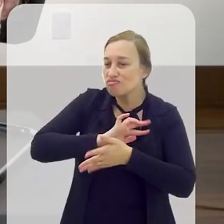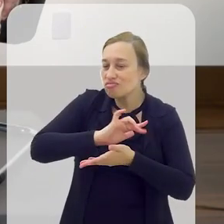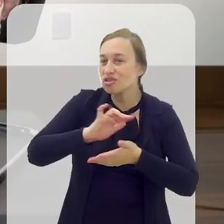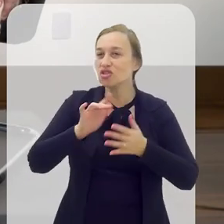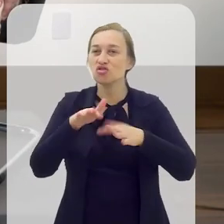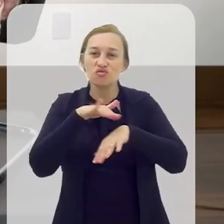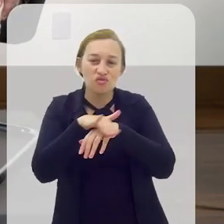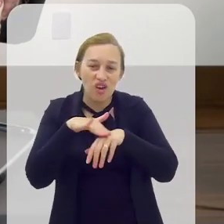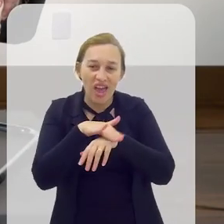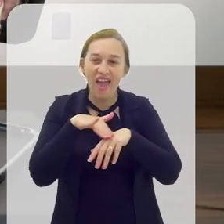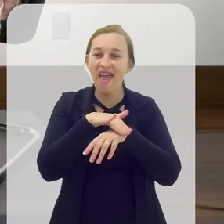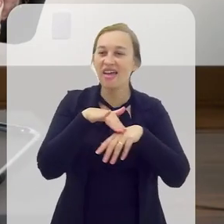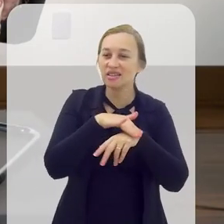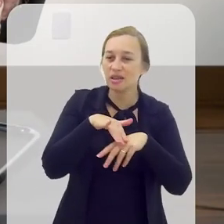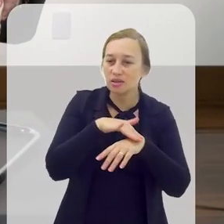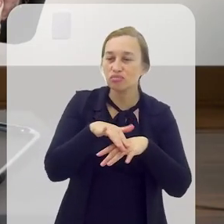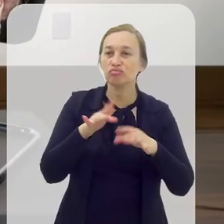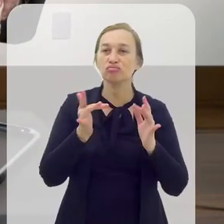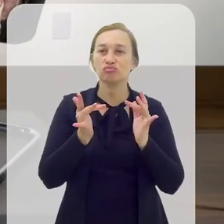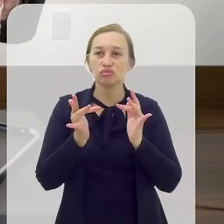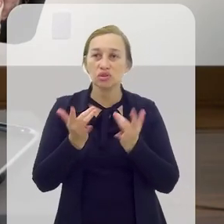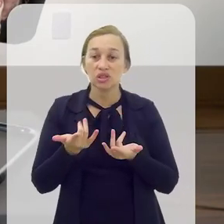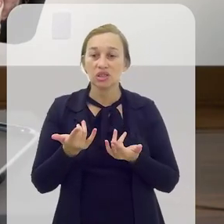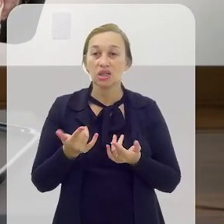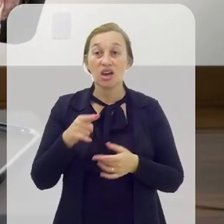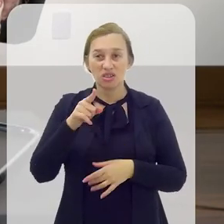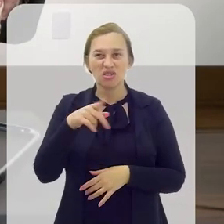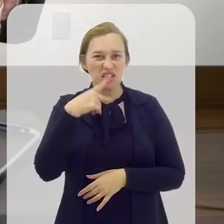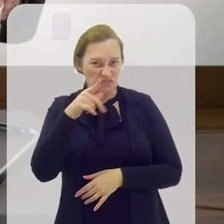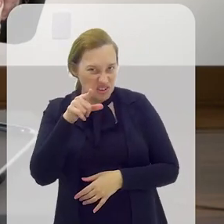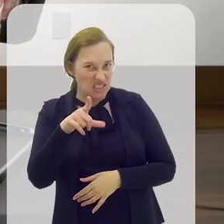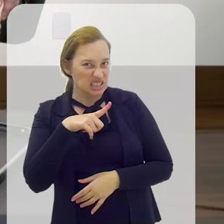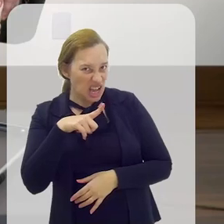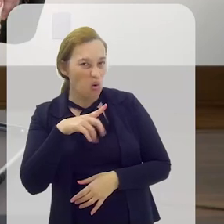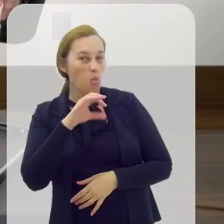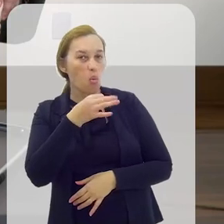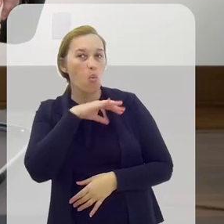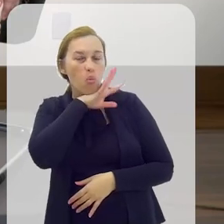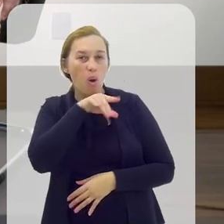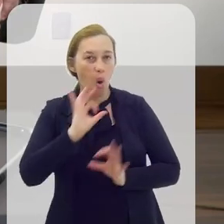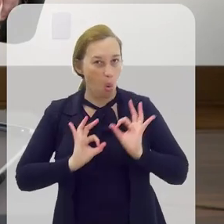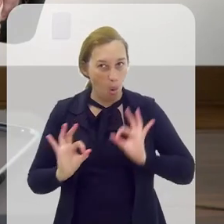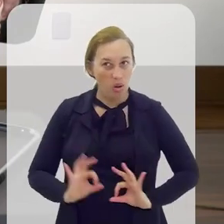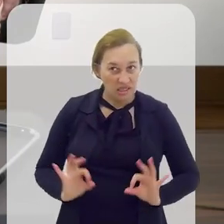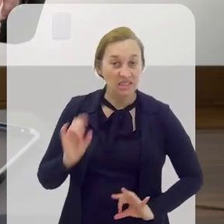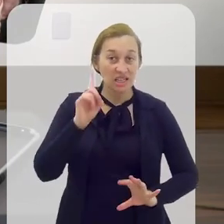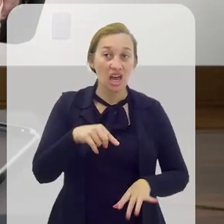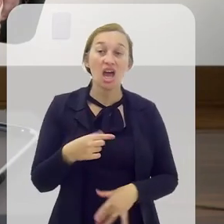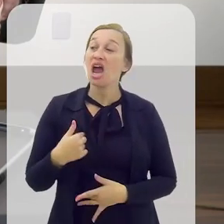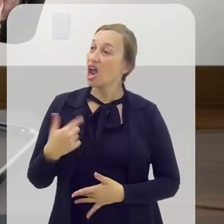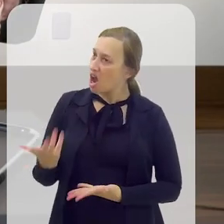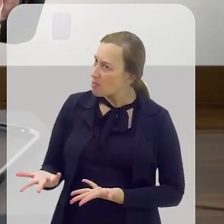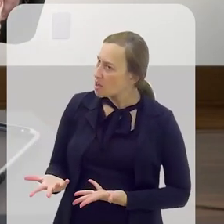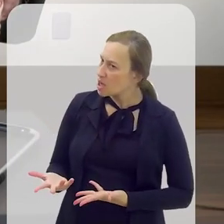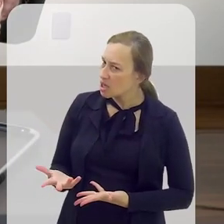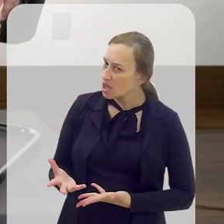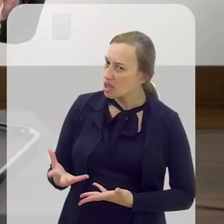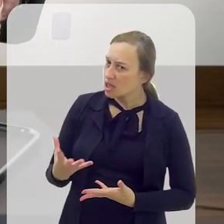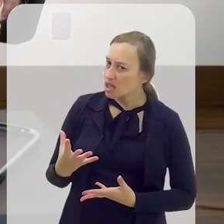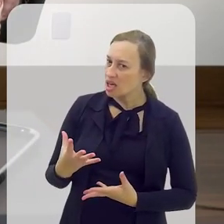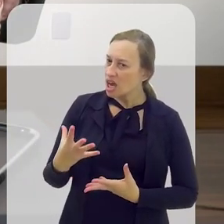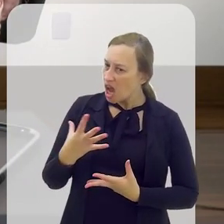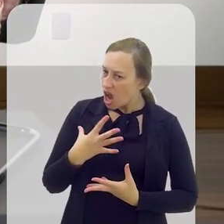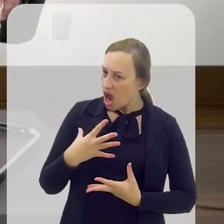atividade. Aí, quando acabou, ela disse para mim, você está com a onça mesmo, Luziana? Eu falei, menino, ela hoje me